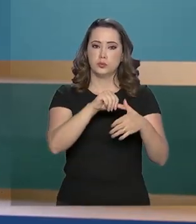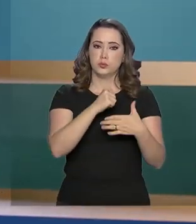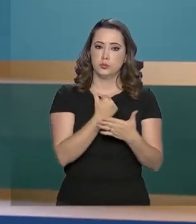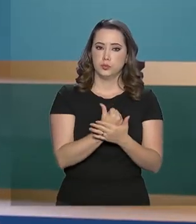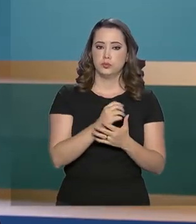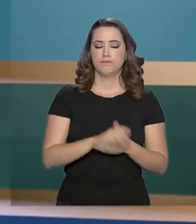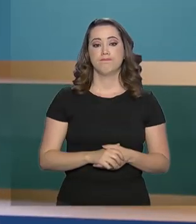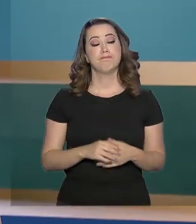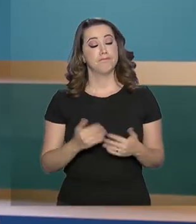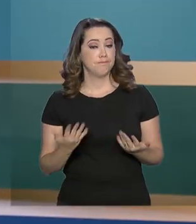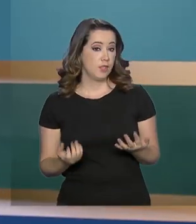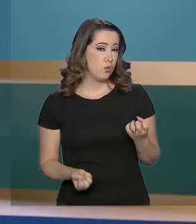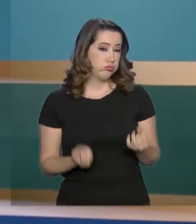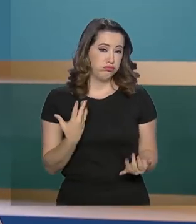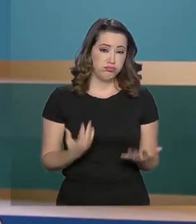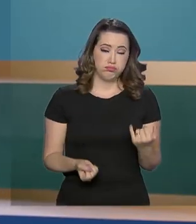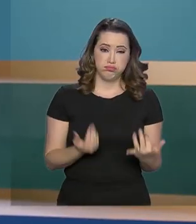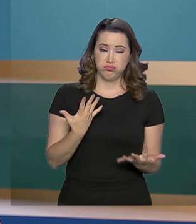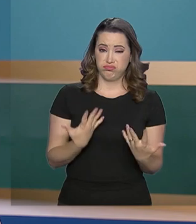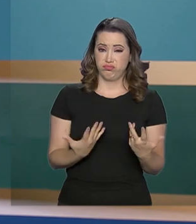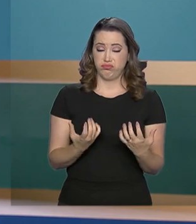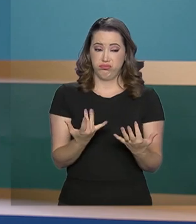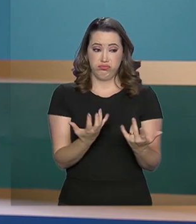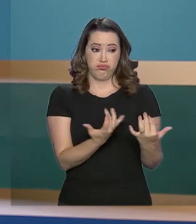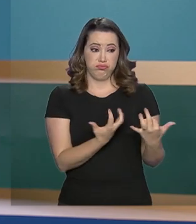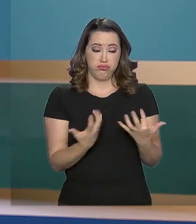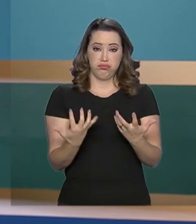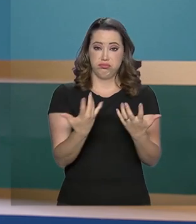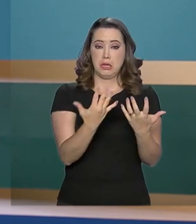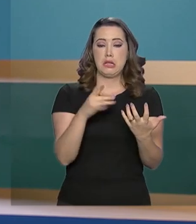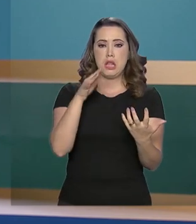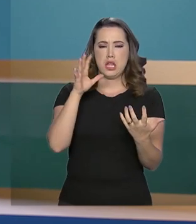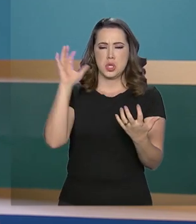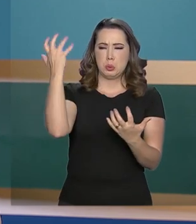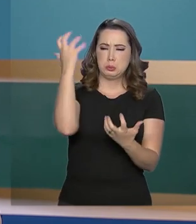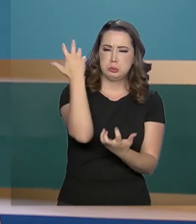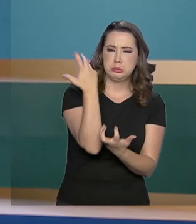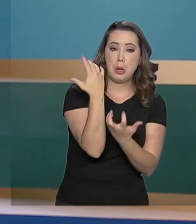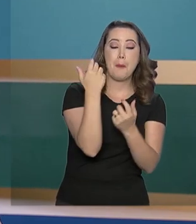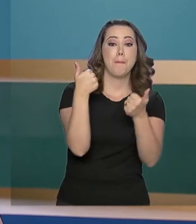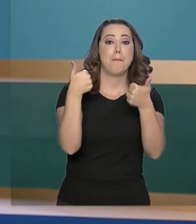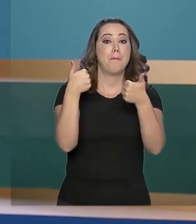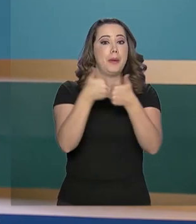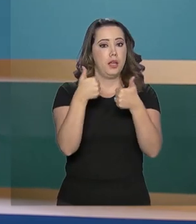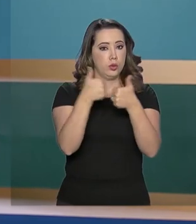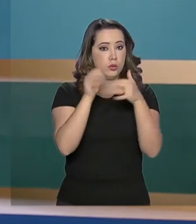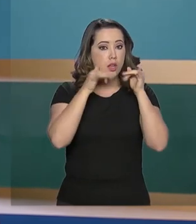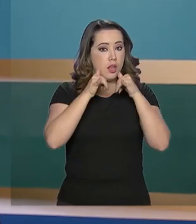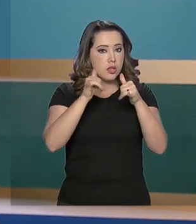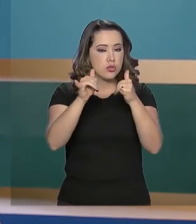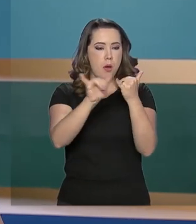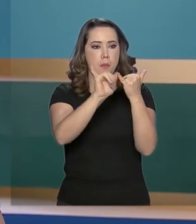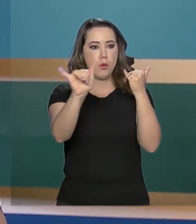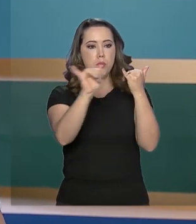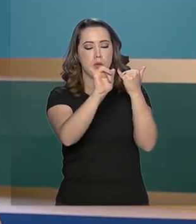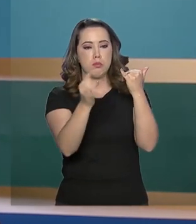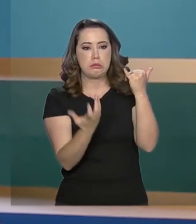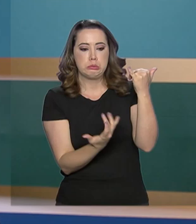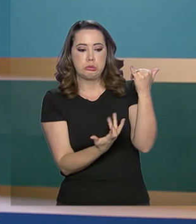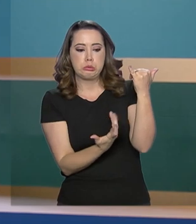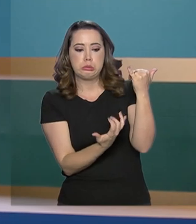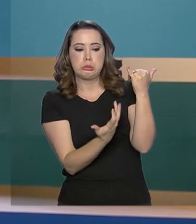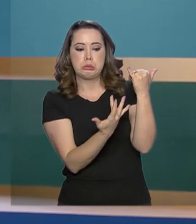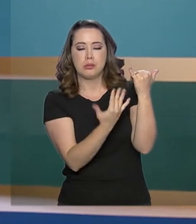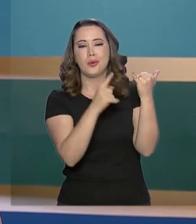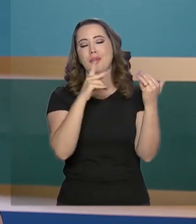Os incêndios e as queimadas em áreas próximas às redes de transmissão estão entre as principais causas de desligamentos